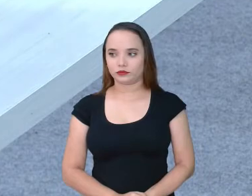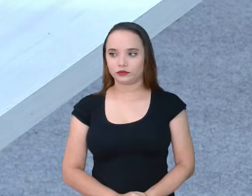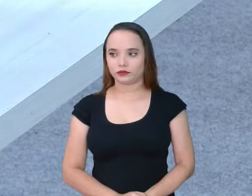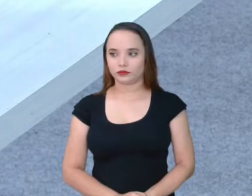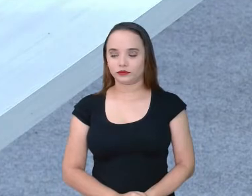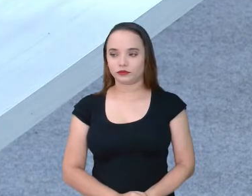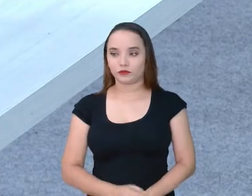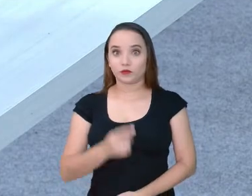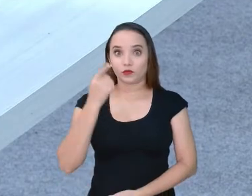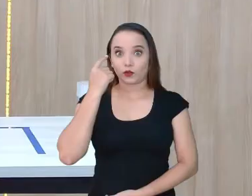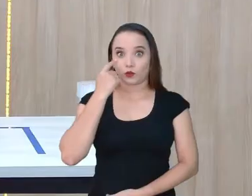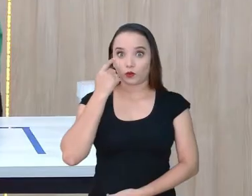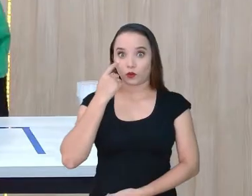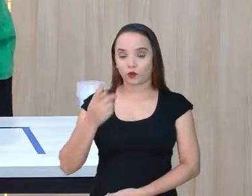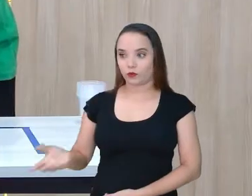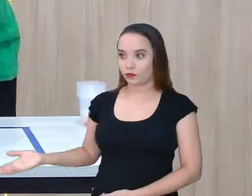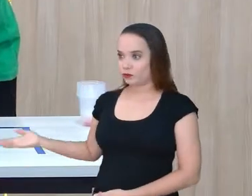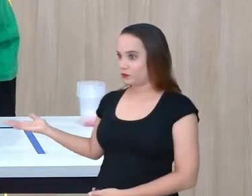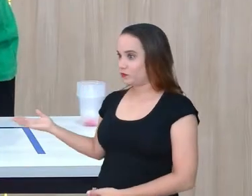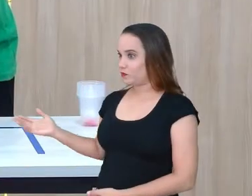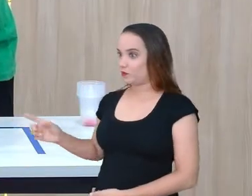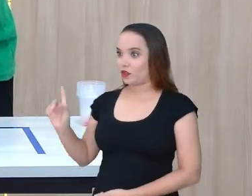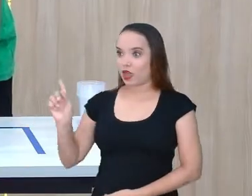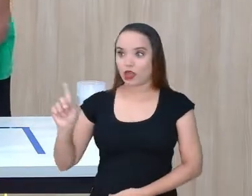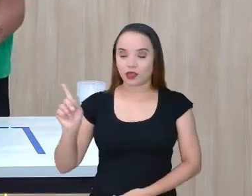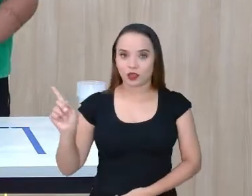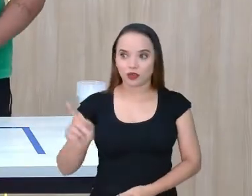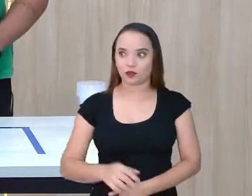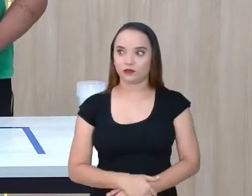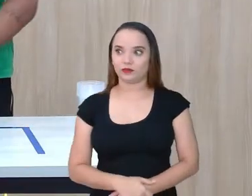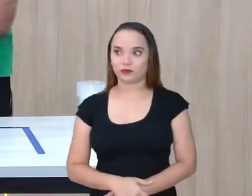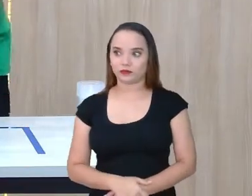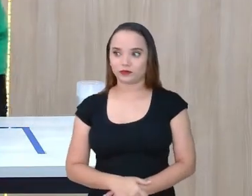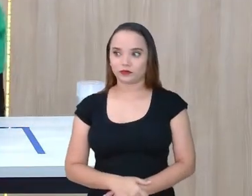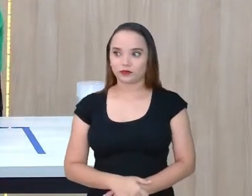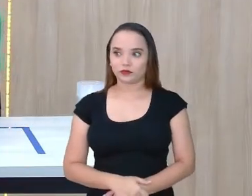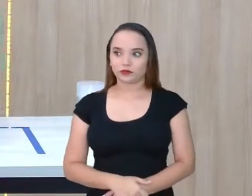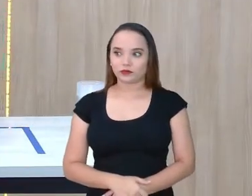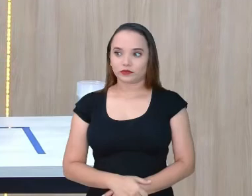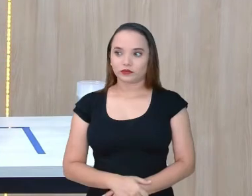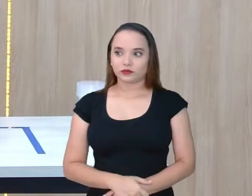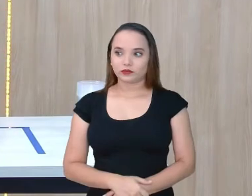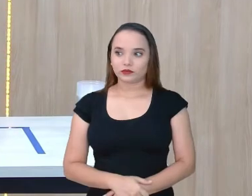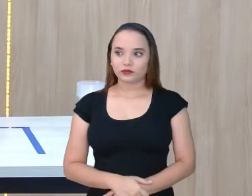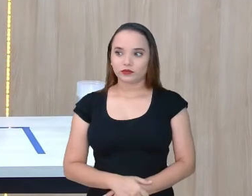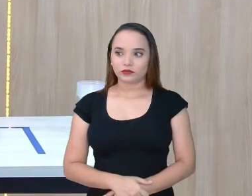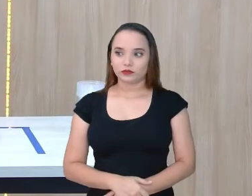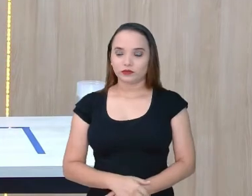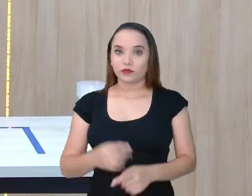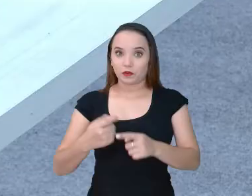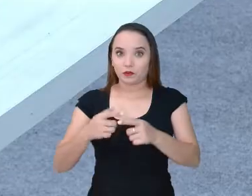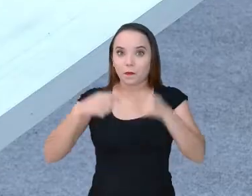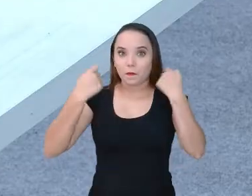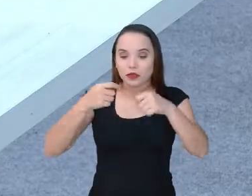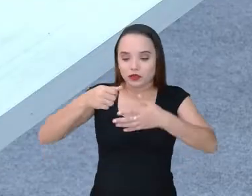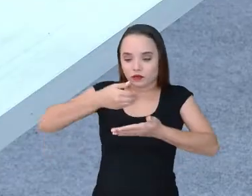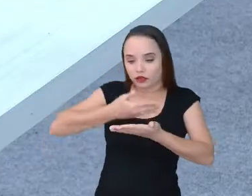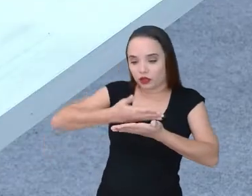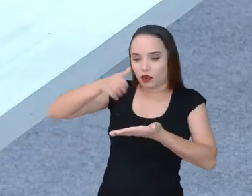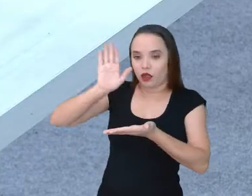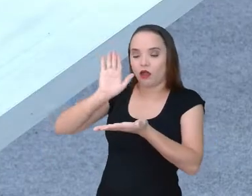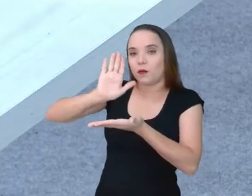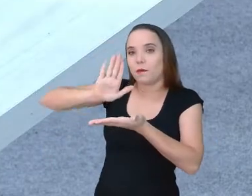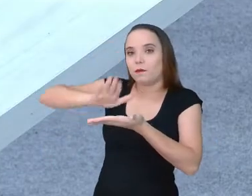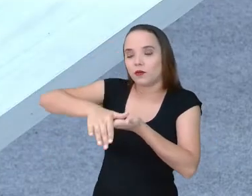Ó, o que eu disse é isso aqui, minha gente. Ela vai passar aqui, ó. Em cima. Entendeu? Ah, pra quê é isso?